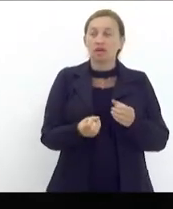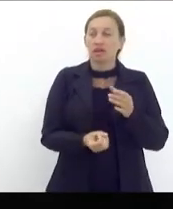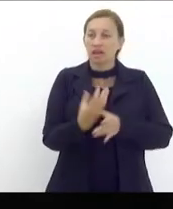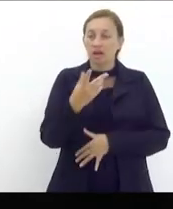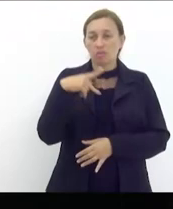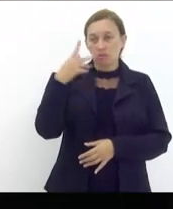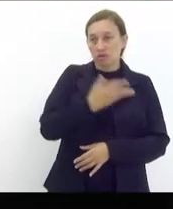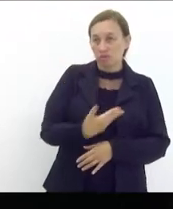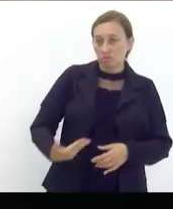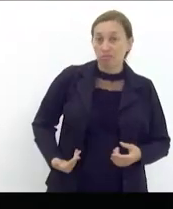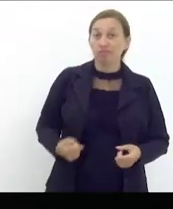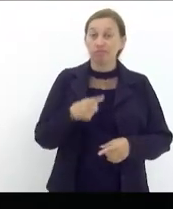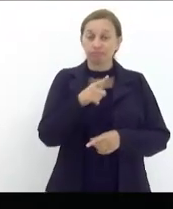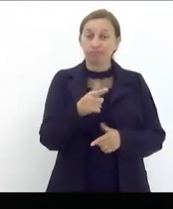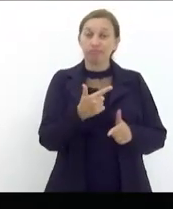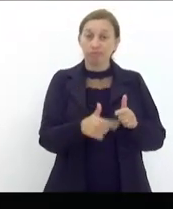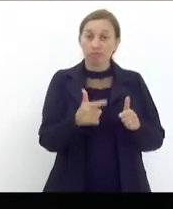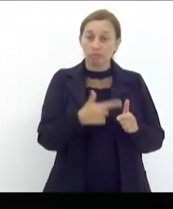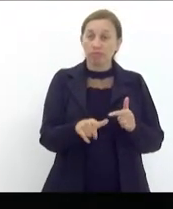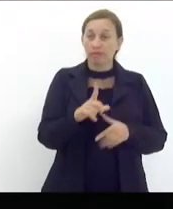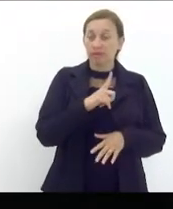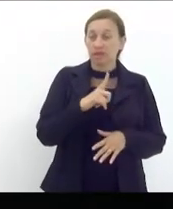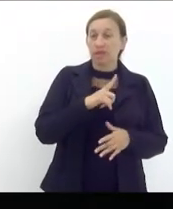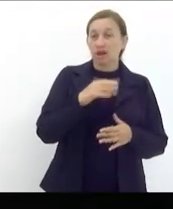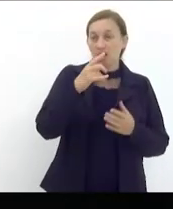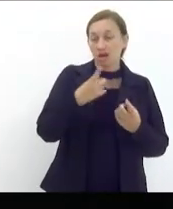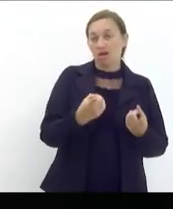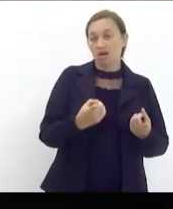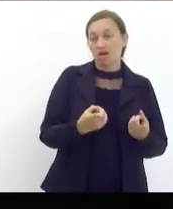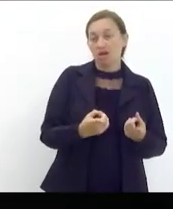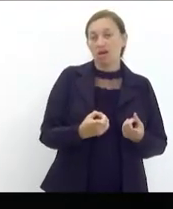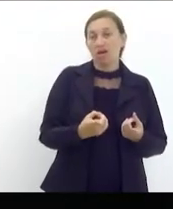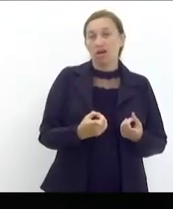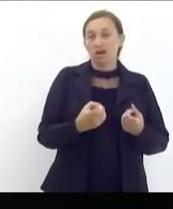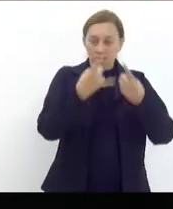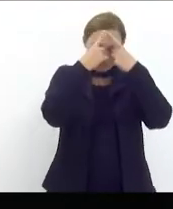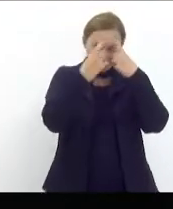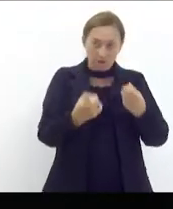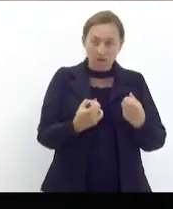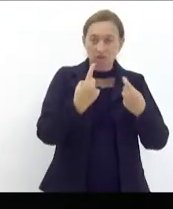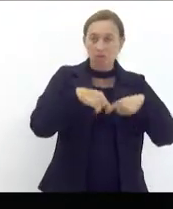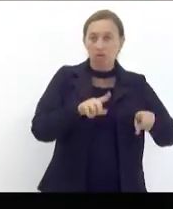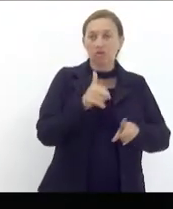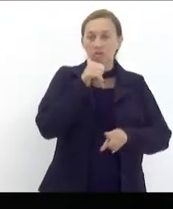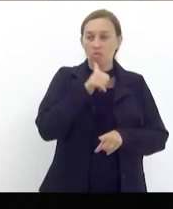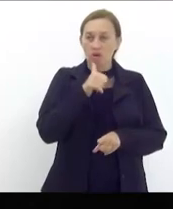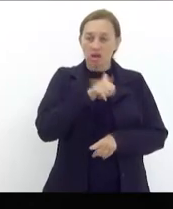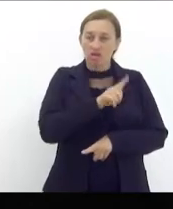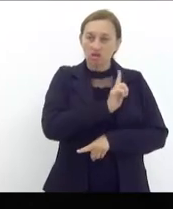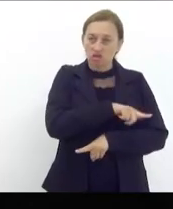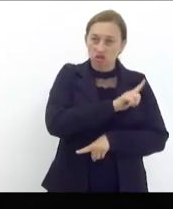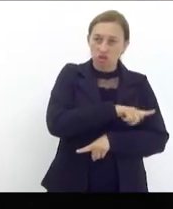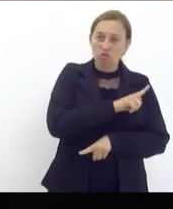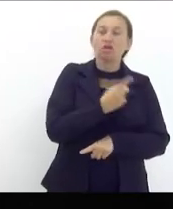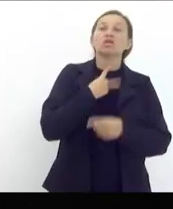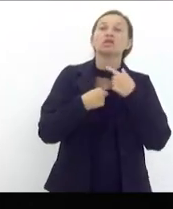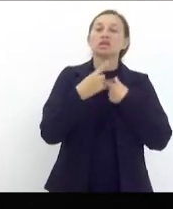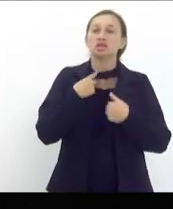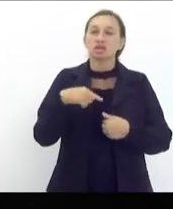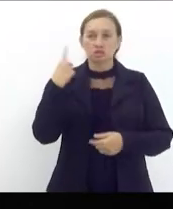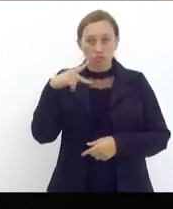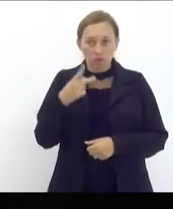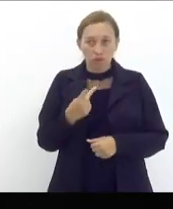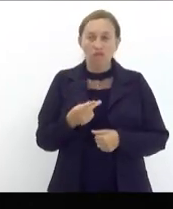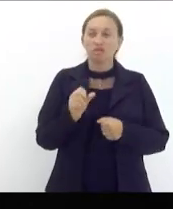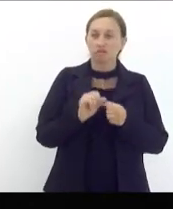inclusive uma violência contra essa mulher gestora que está colocada na pasta e com boa vontade política de fazer porque a